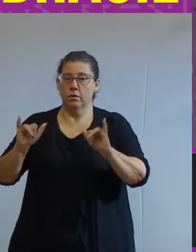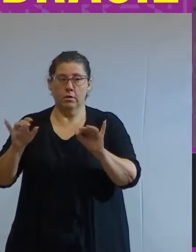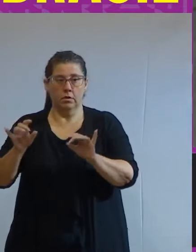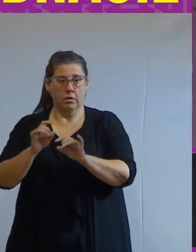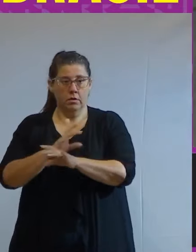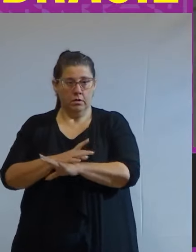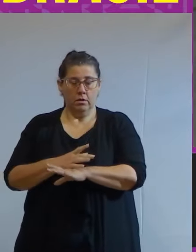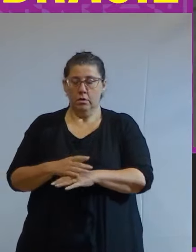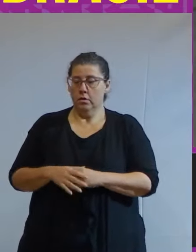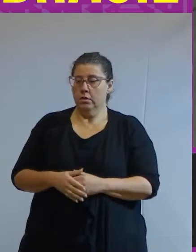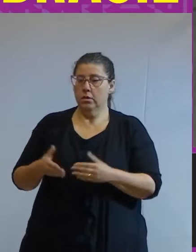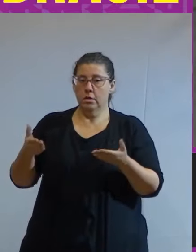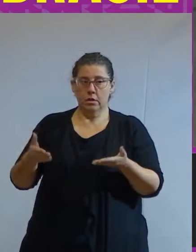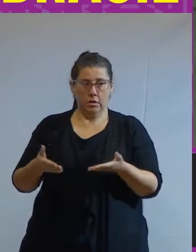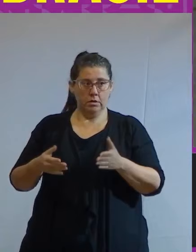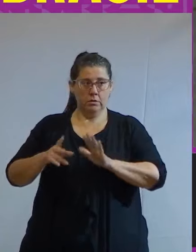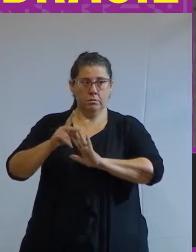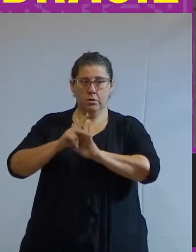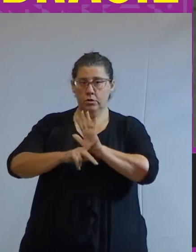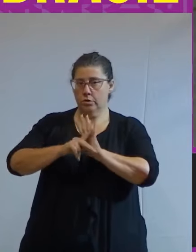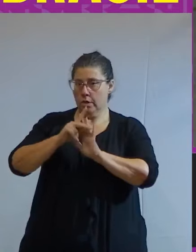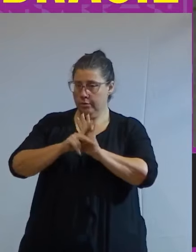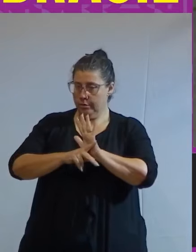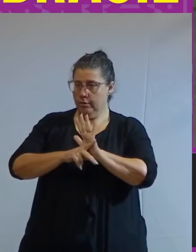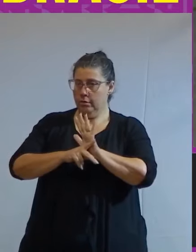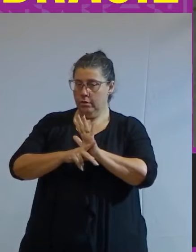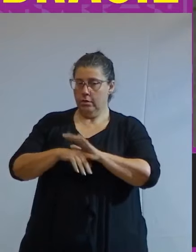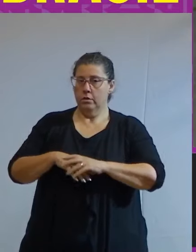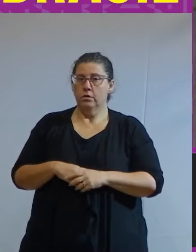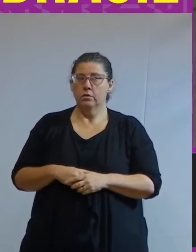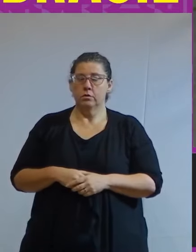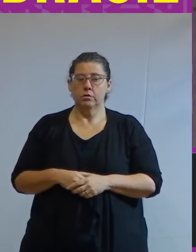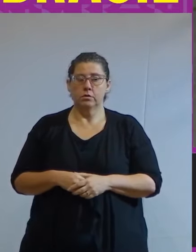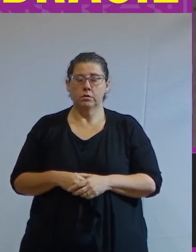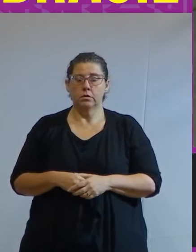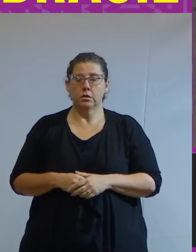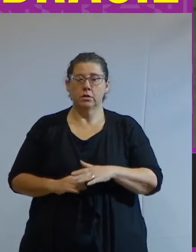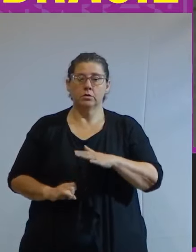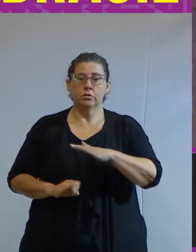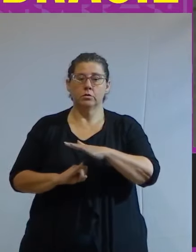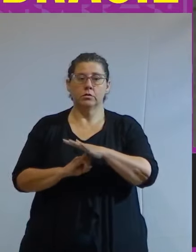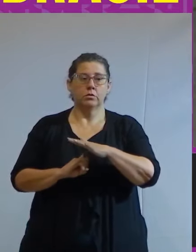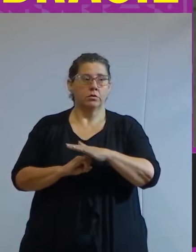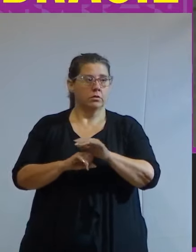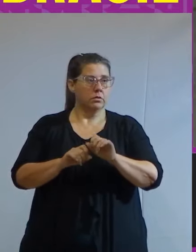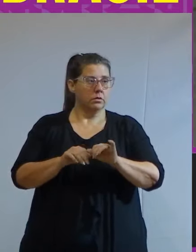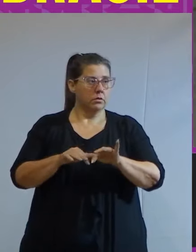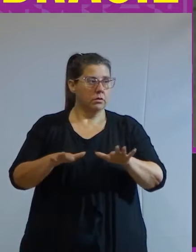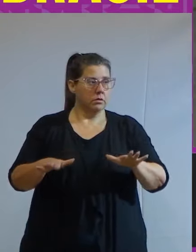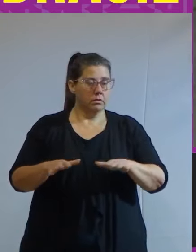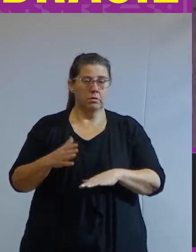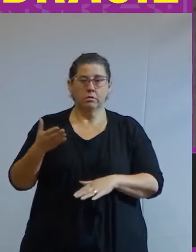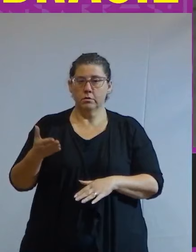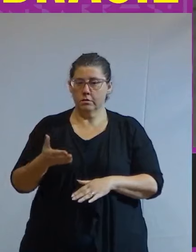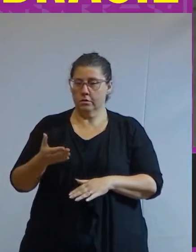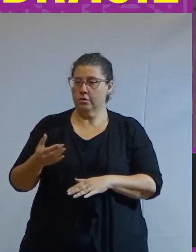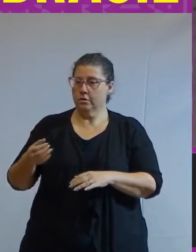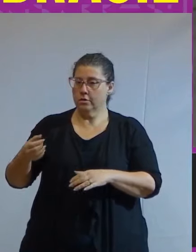esse esse projeto ele se institucionalizou ou ele está se